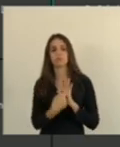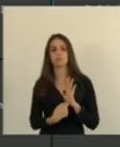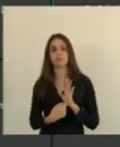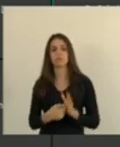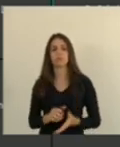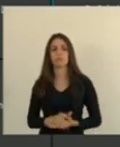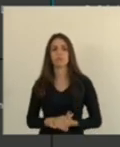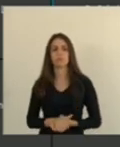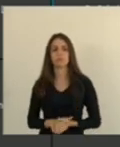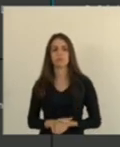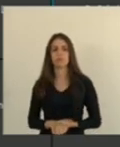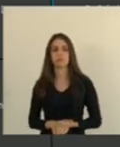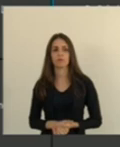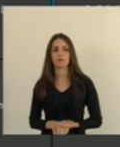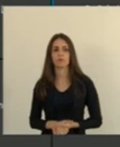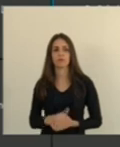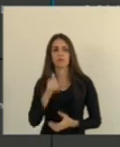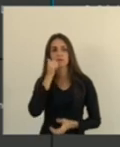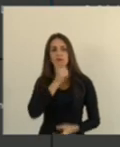deputado janete sá